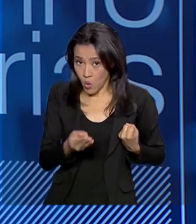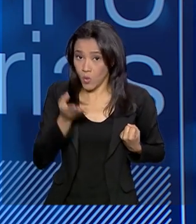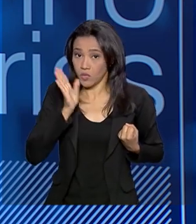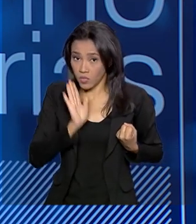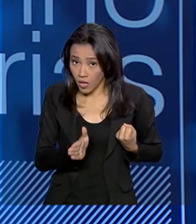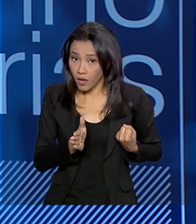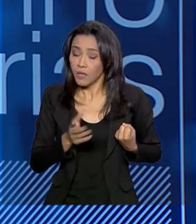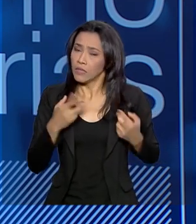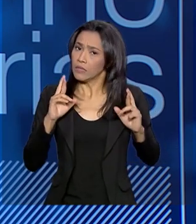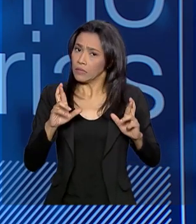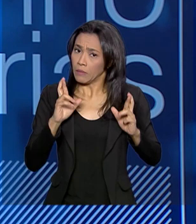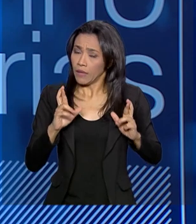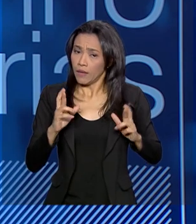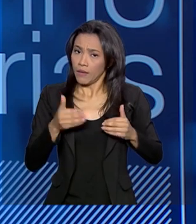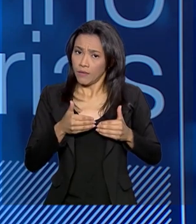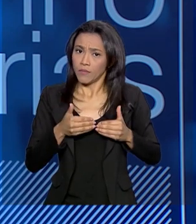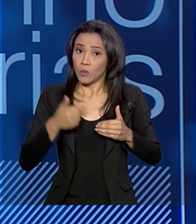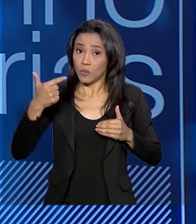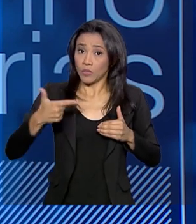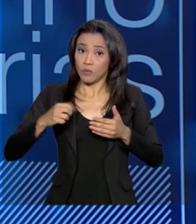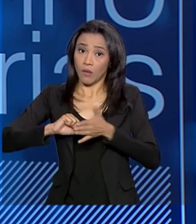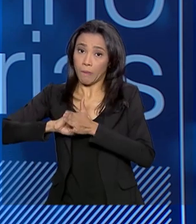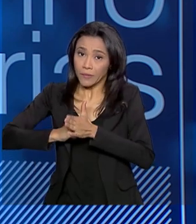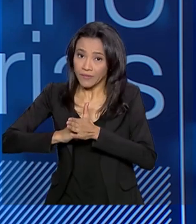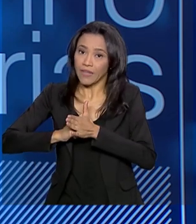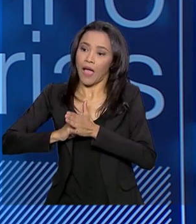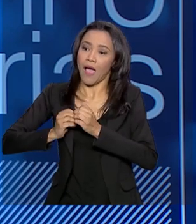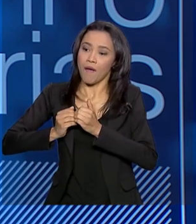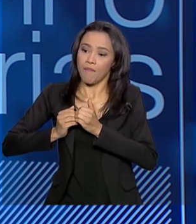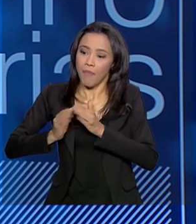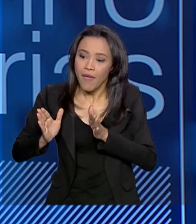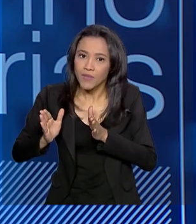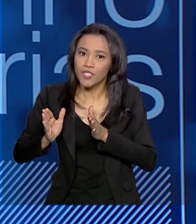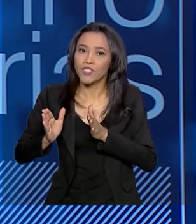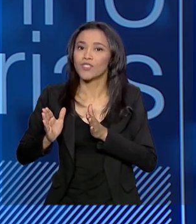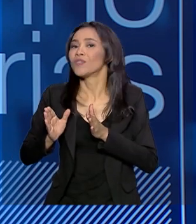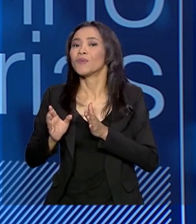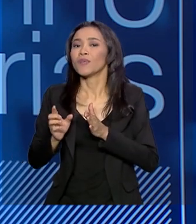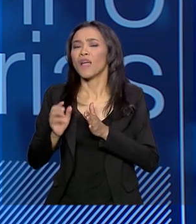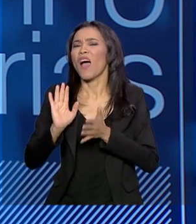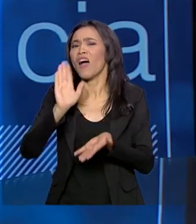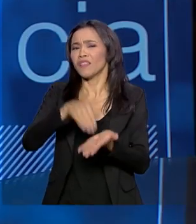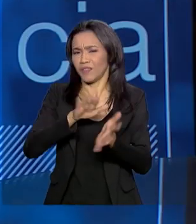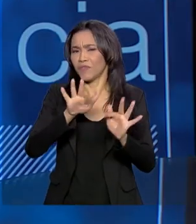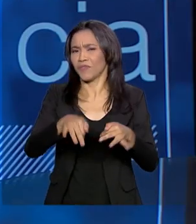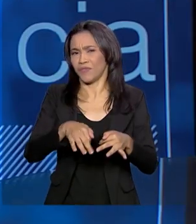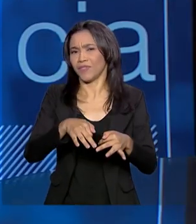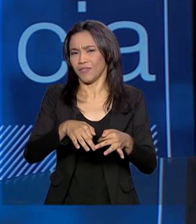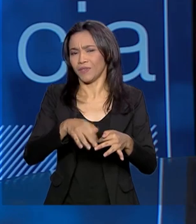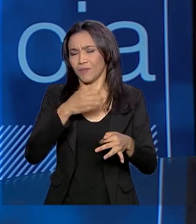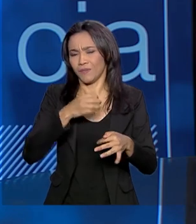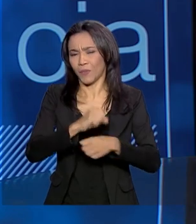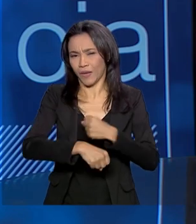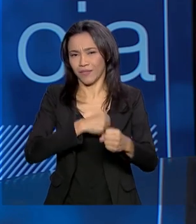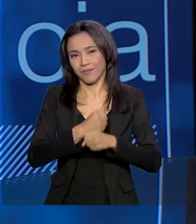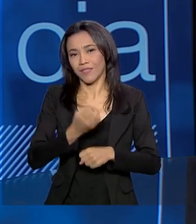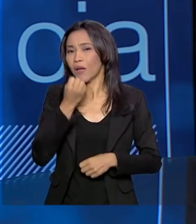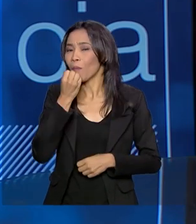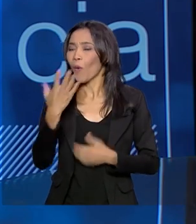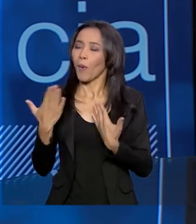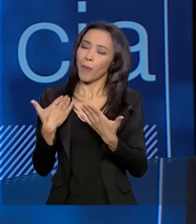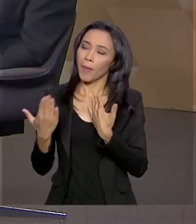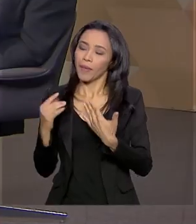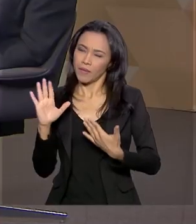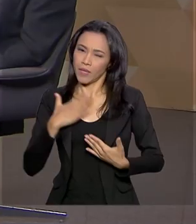E a espera que com o segundo descontingenciamento a gente consiga cumprir plenamente a nossa missão até o final do ano. A conversa está boa, presidente, a gente